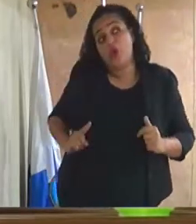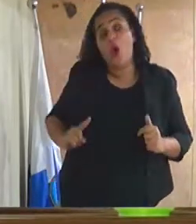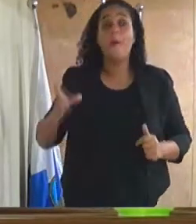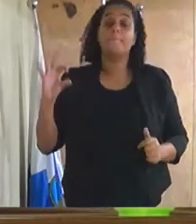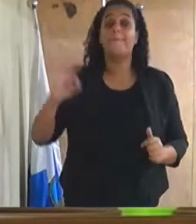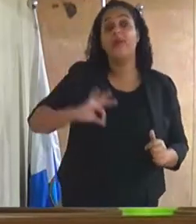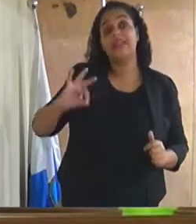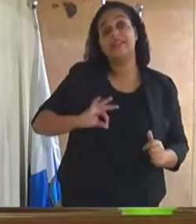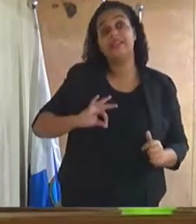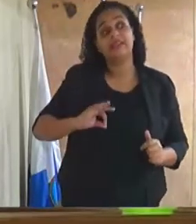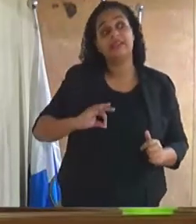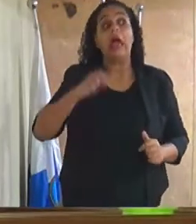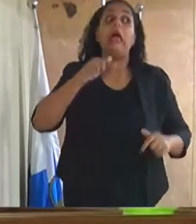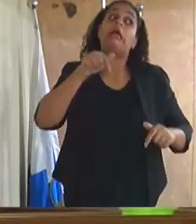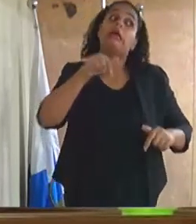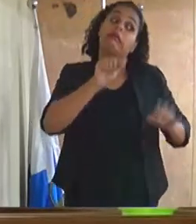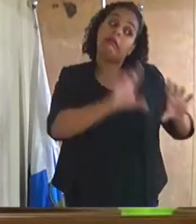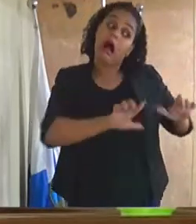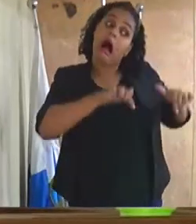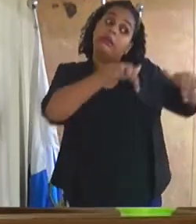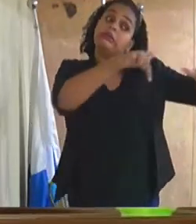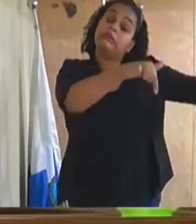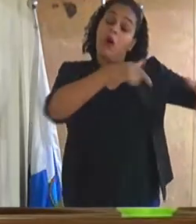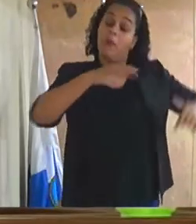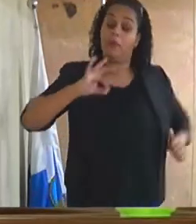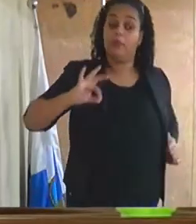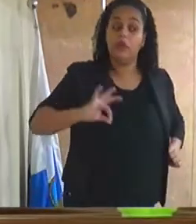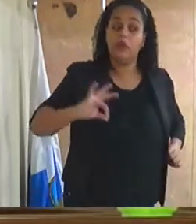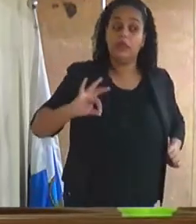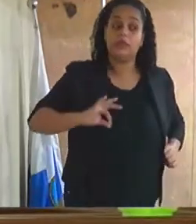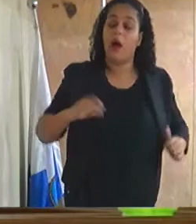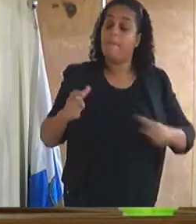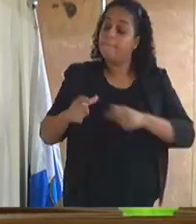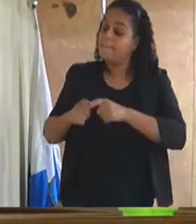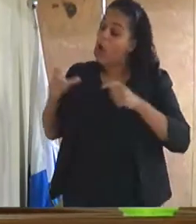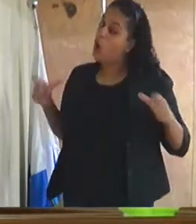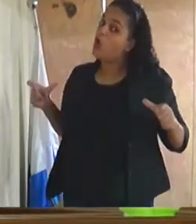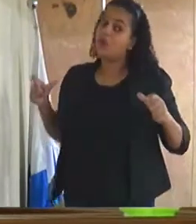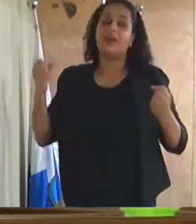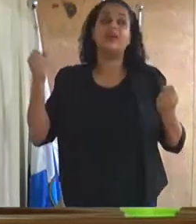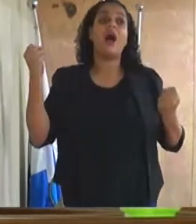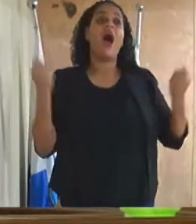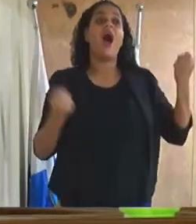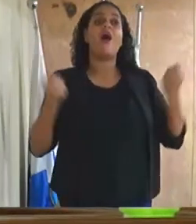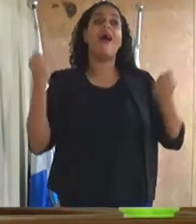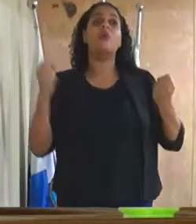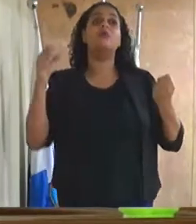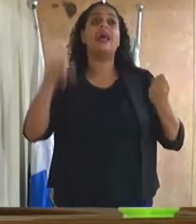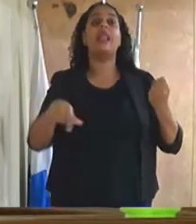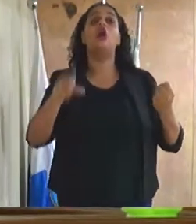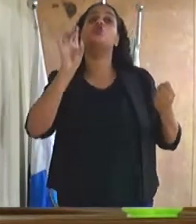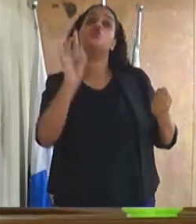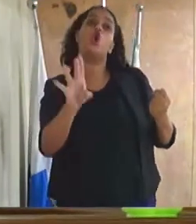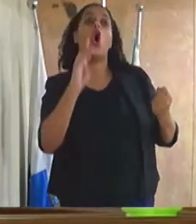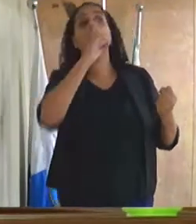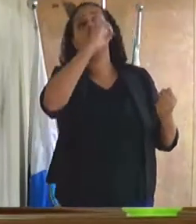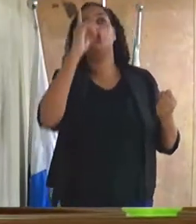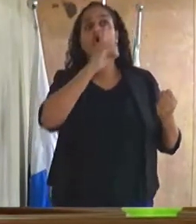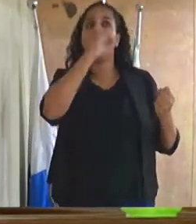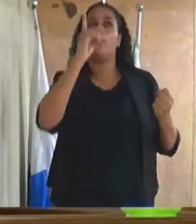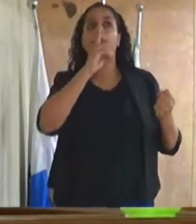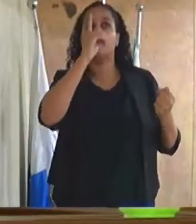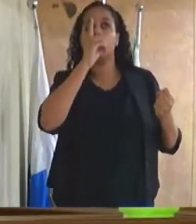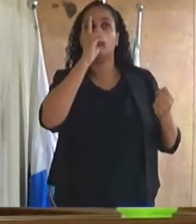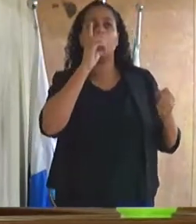tem que agir é a polícia. Agora, a polícia, a maioria das vezes a viatura está ali em frente dia de domingo. Então, quem tem que agir é eles. Eu